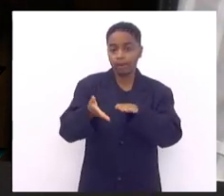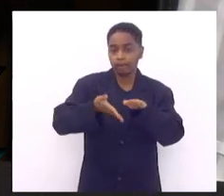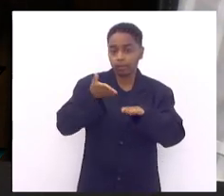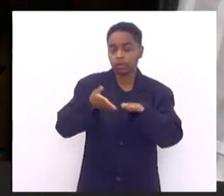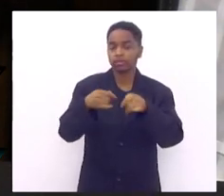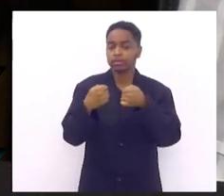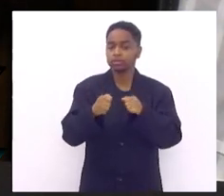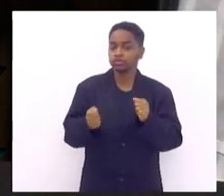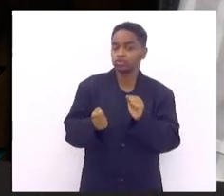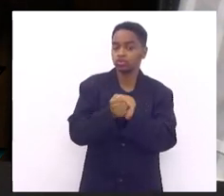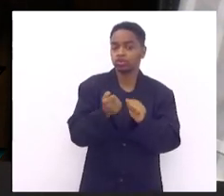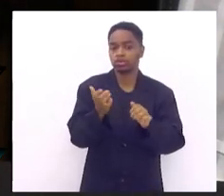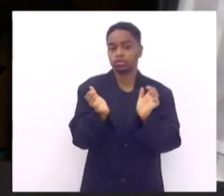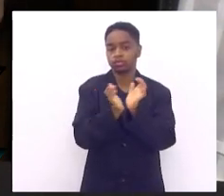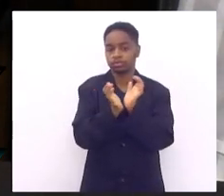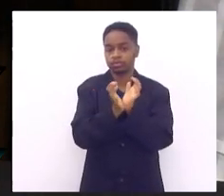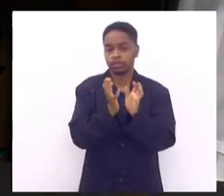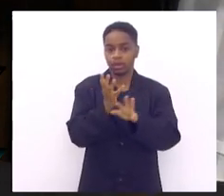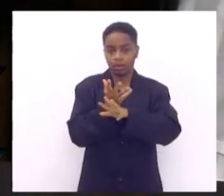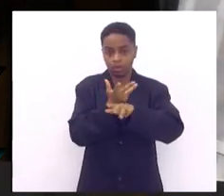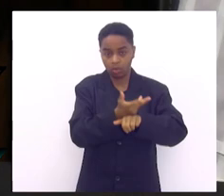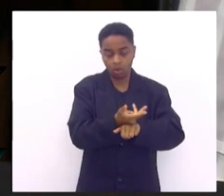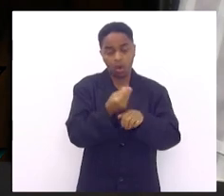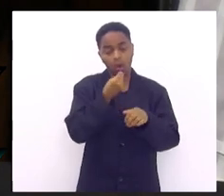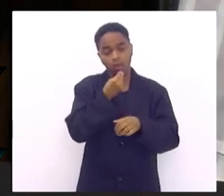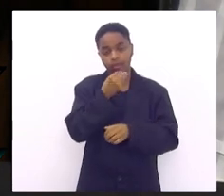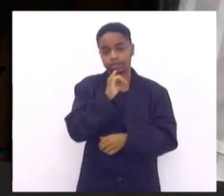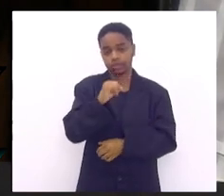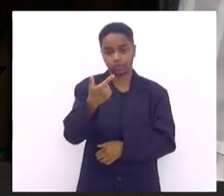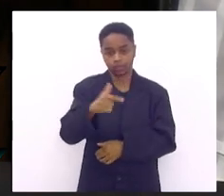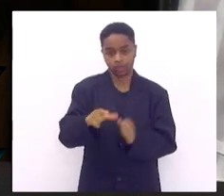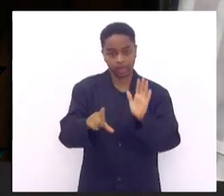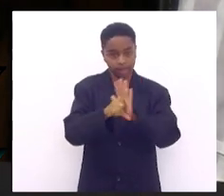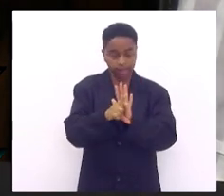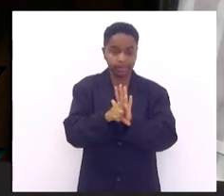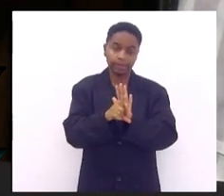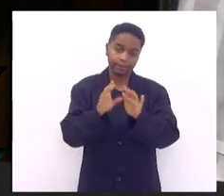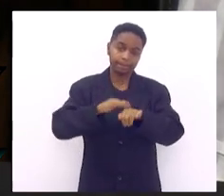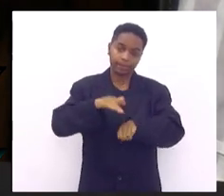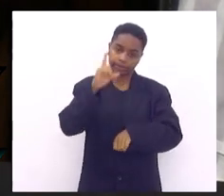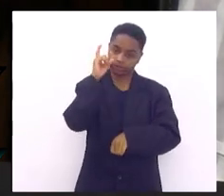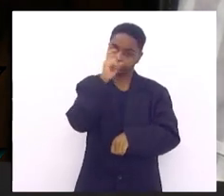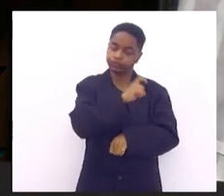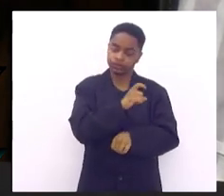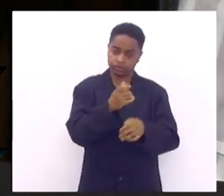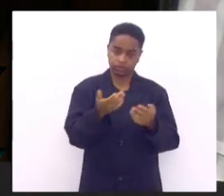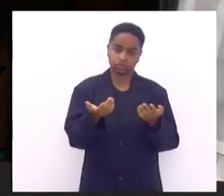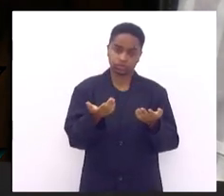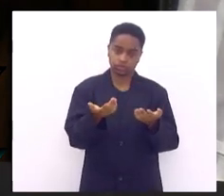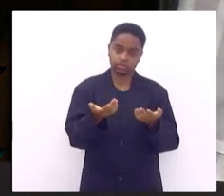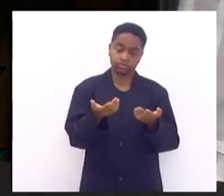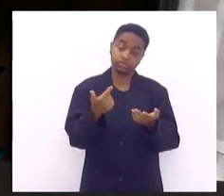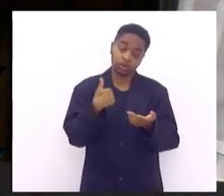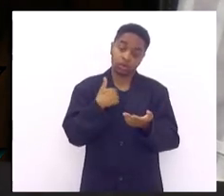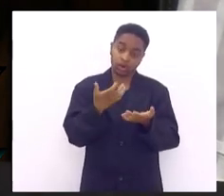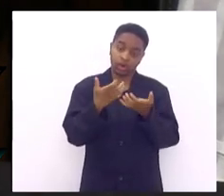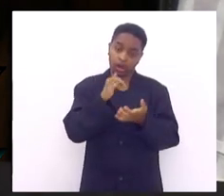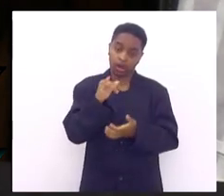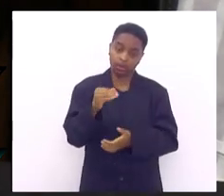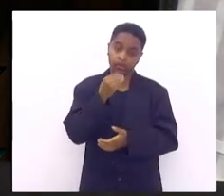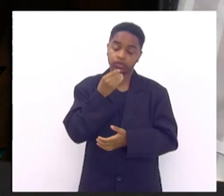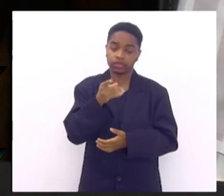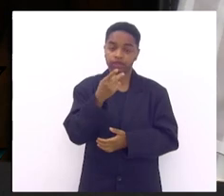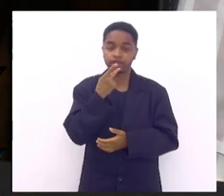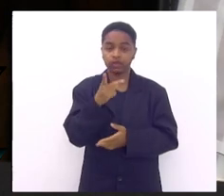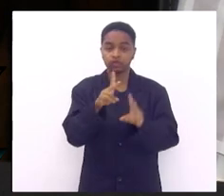multidisciplinar né óbvio que sem essa lei fica um pouco mais difícil então queria até aproveitar que o senhor citou